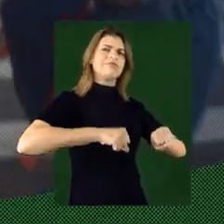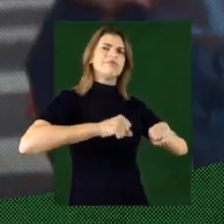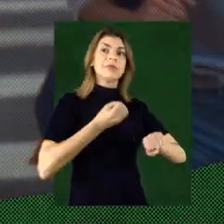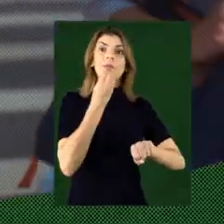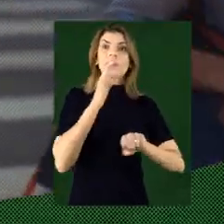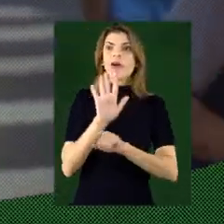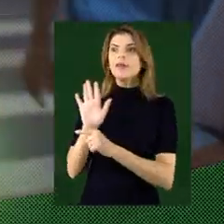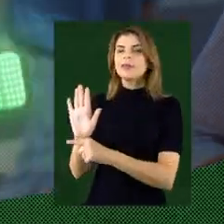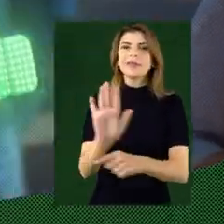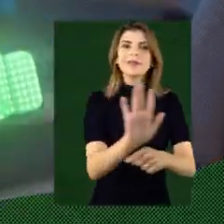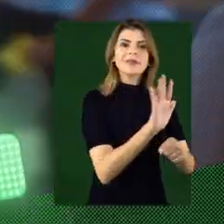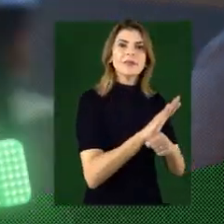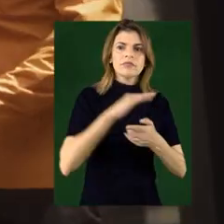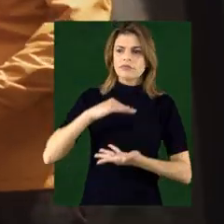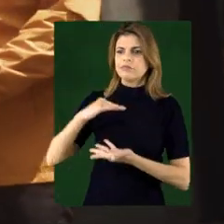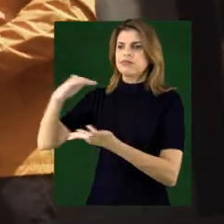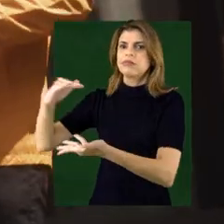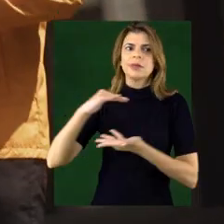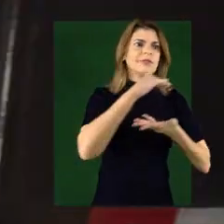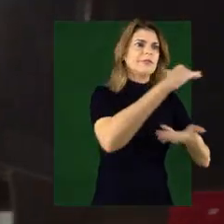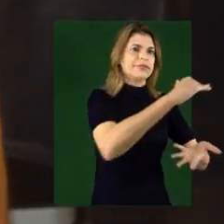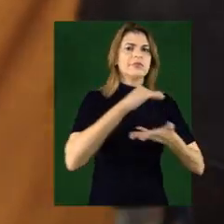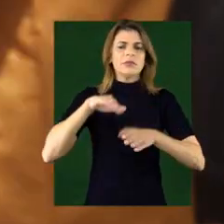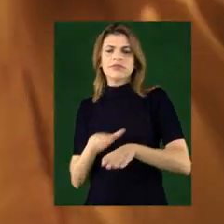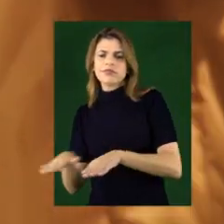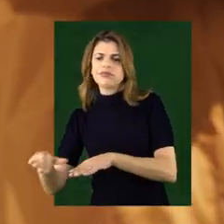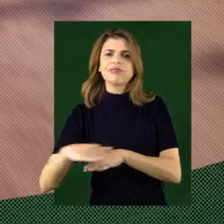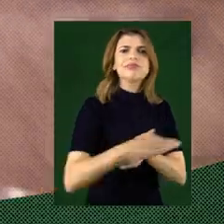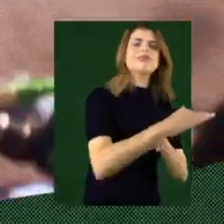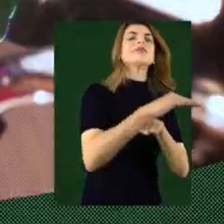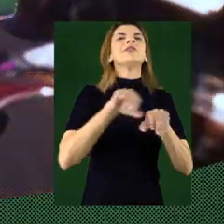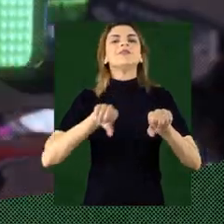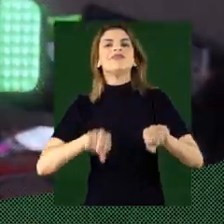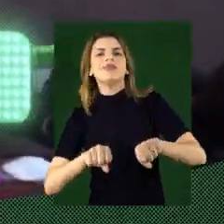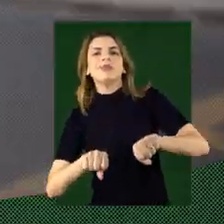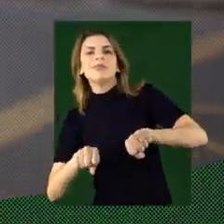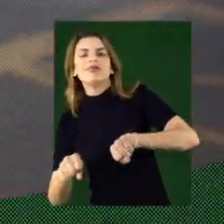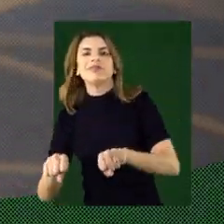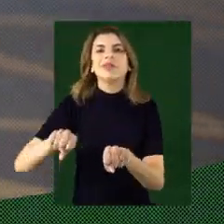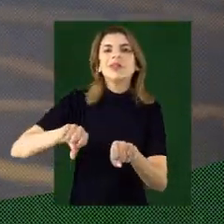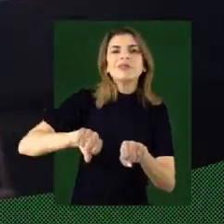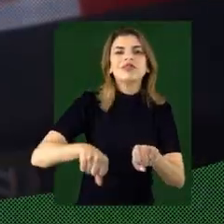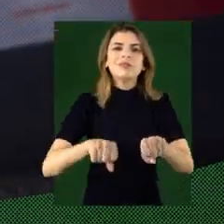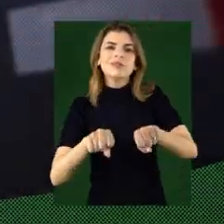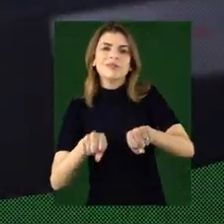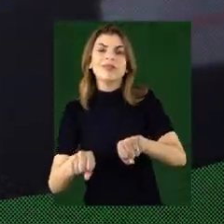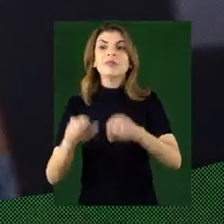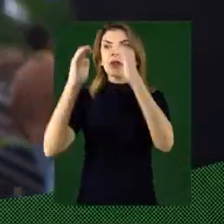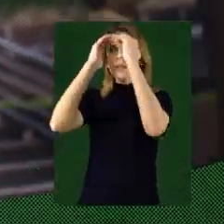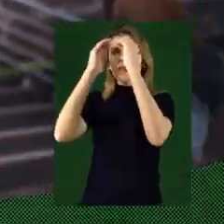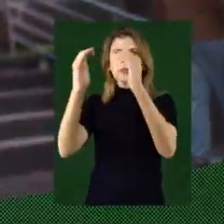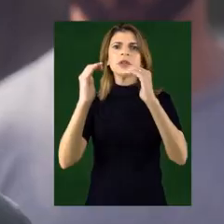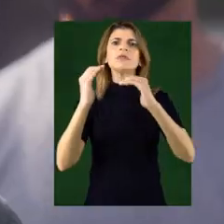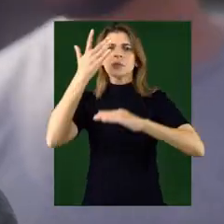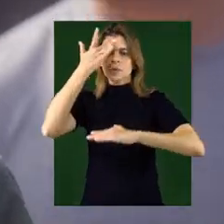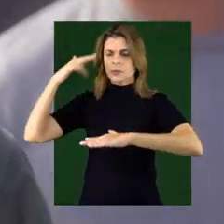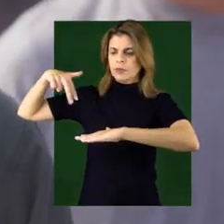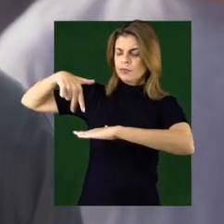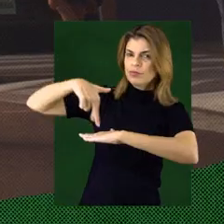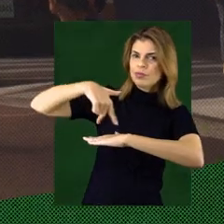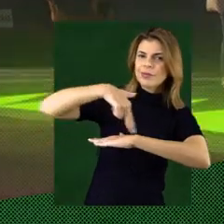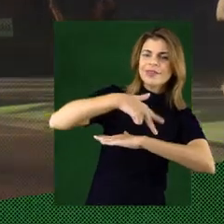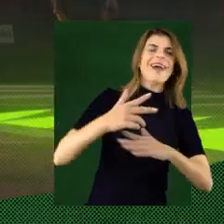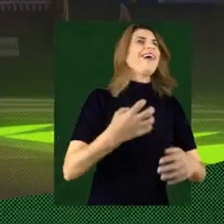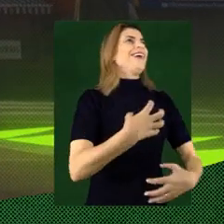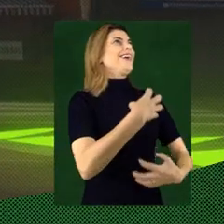consciente, faz bem pra geral Sai e entrega tudo, com responsabilidade Faz seu corre sem correr É motopassa de verdade, o motoboy Moto firmeza,